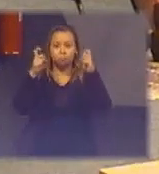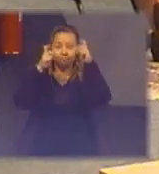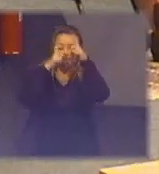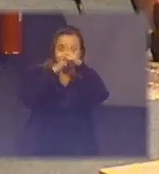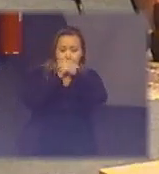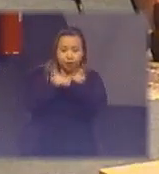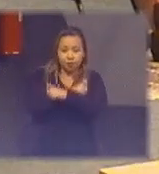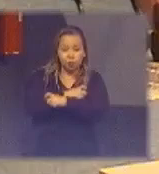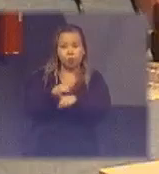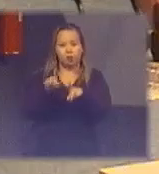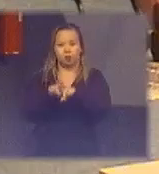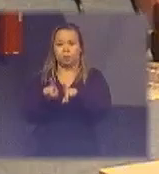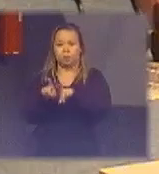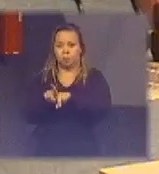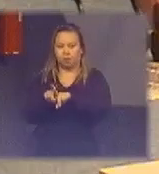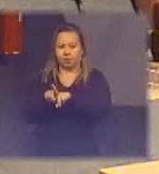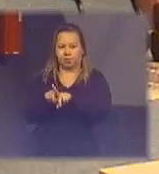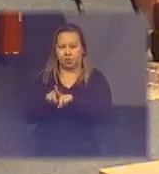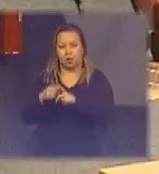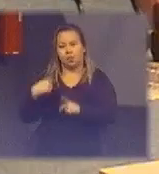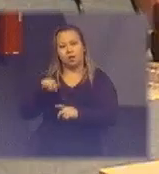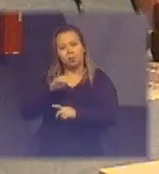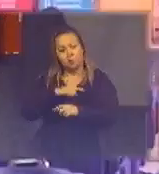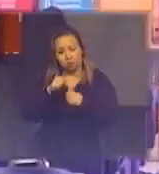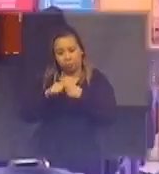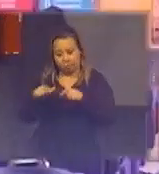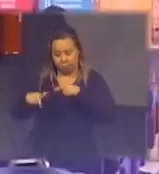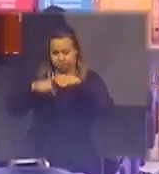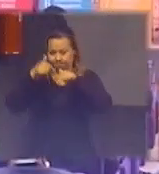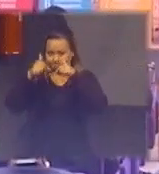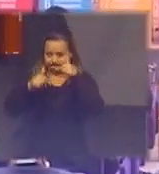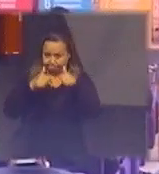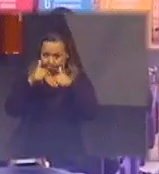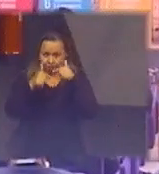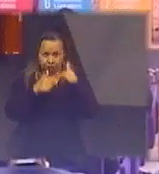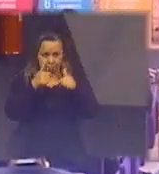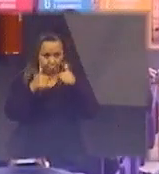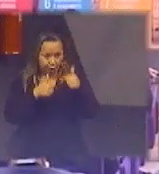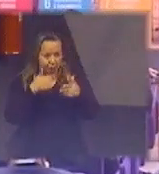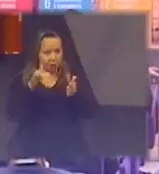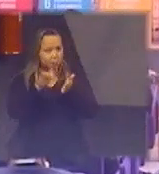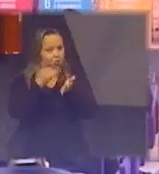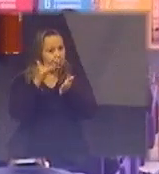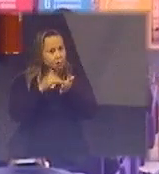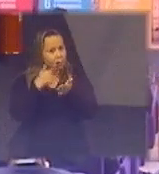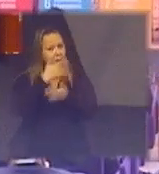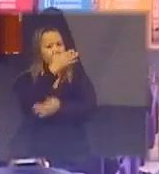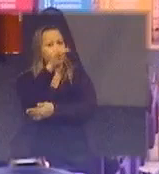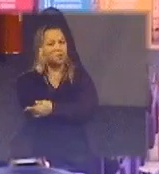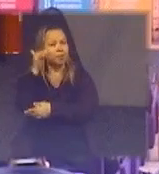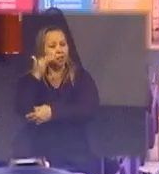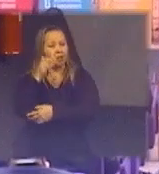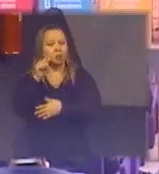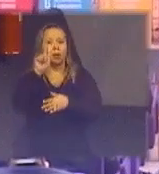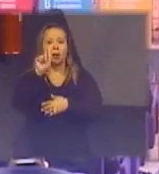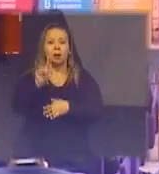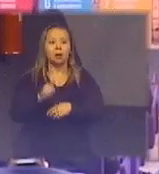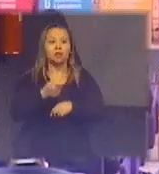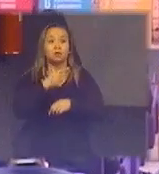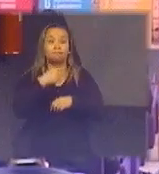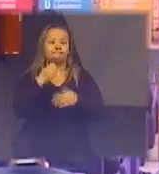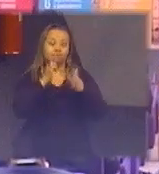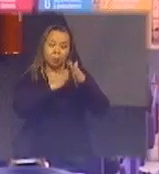também então a gente está fazendo um trabalho com várias secretarias de meio ambiente e agências ambientais pedindo que eles